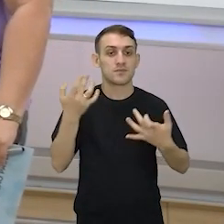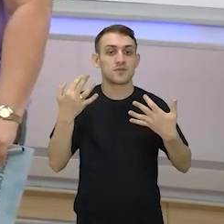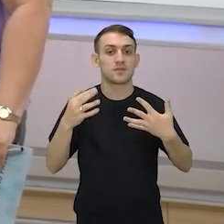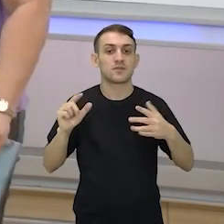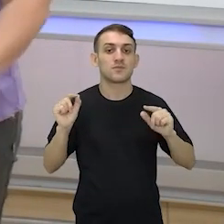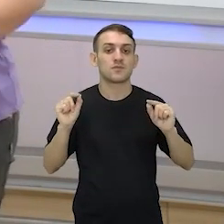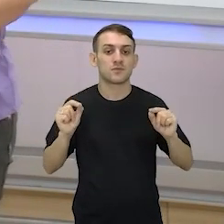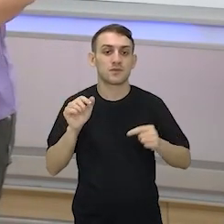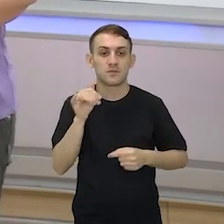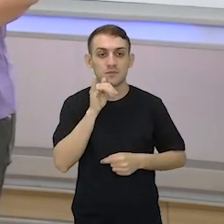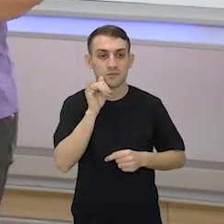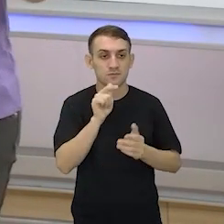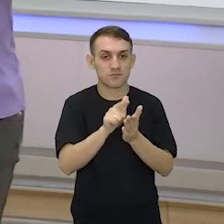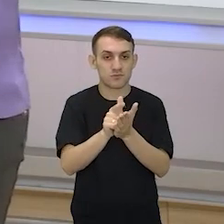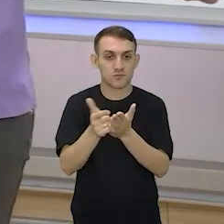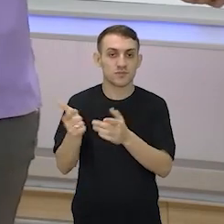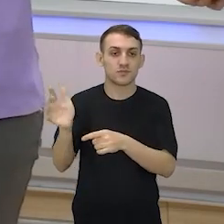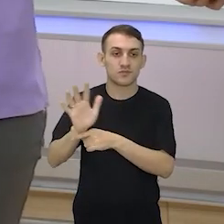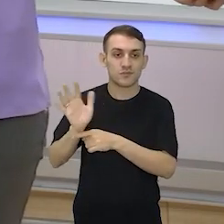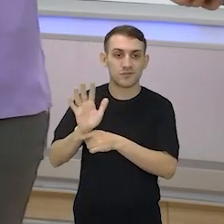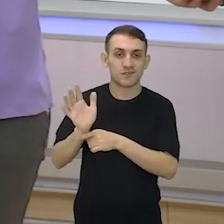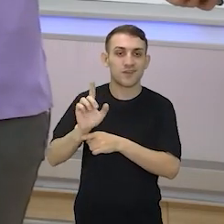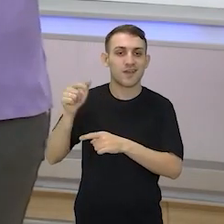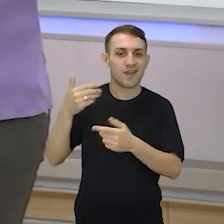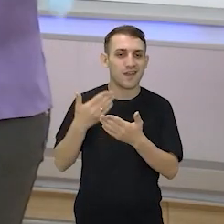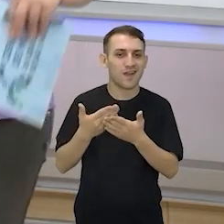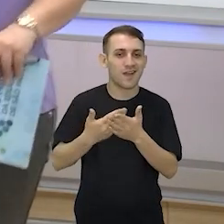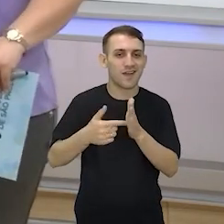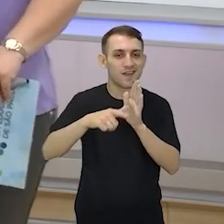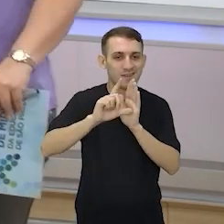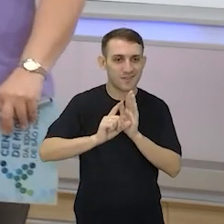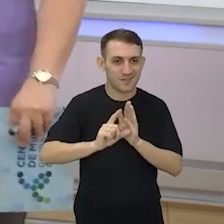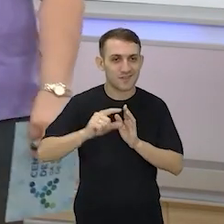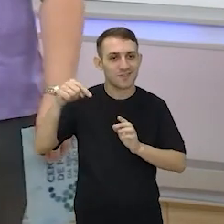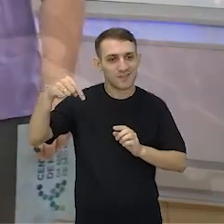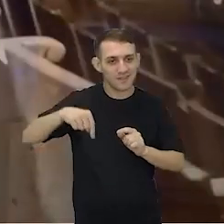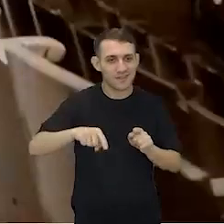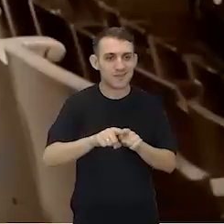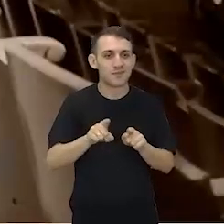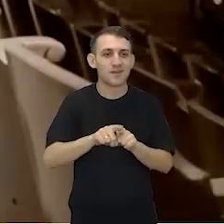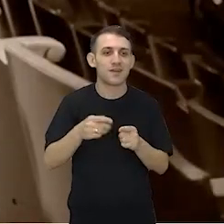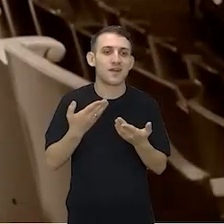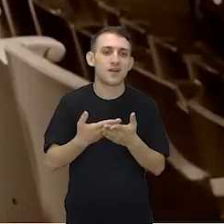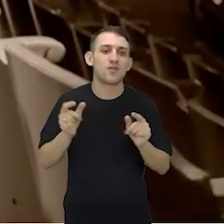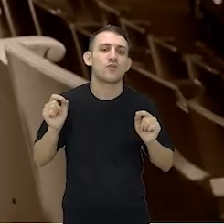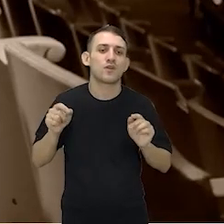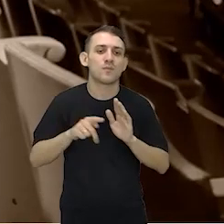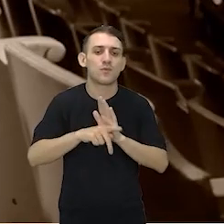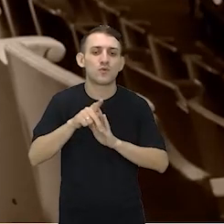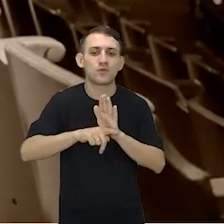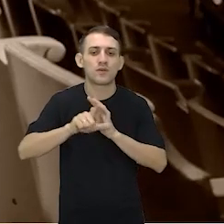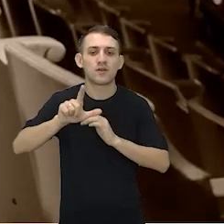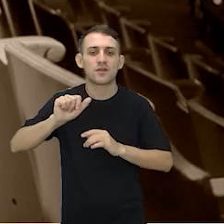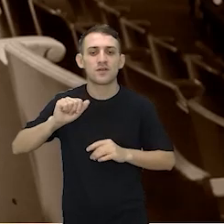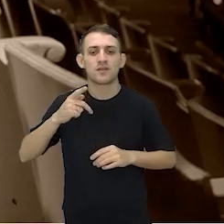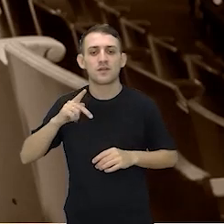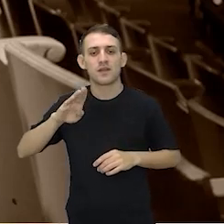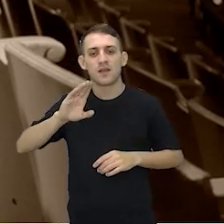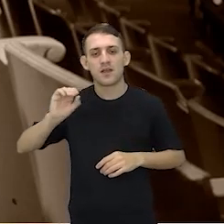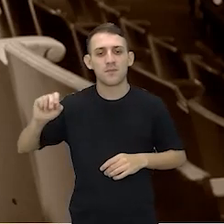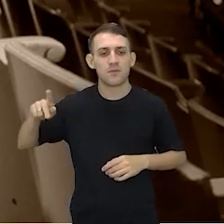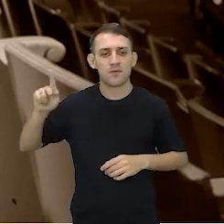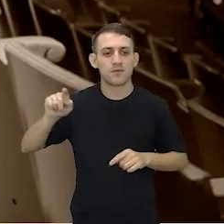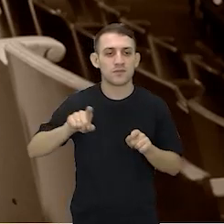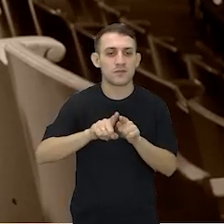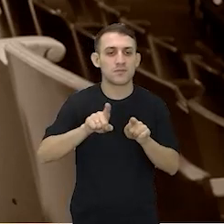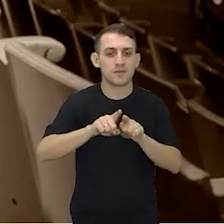o quê? Cine Jornal, que foi a aula passada. E a aula de hoje, que é o nosso projeto Lap Book, o